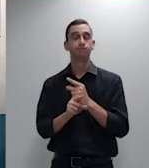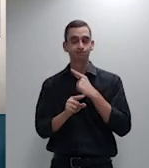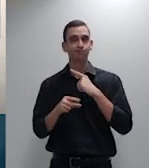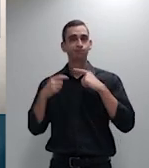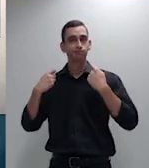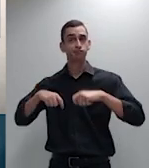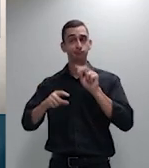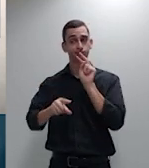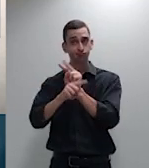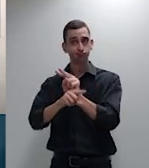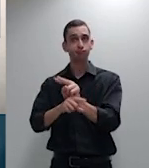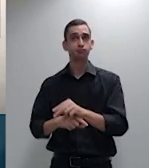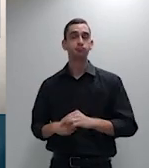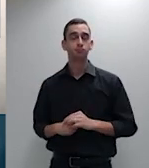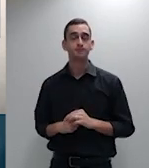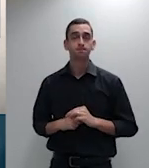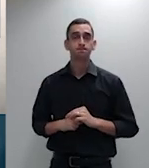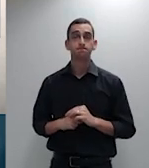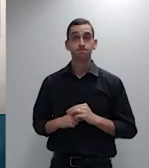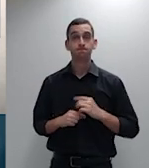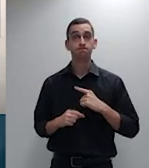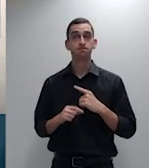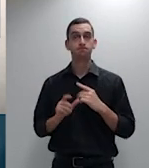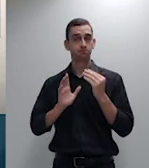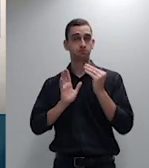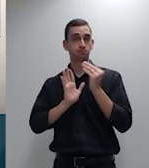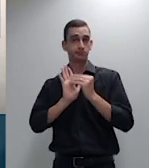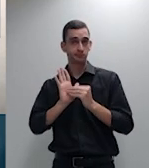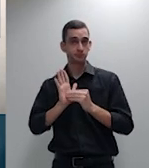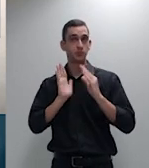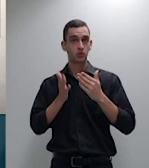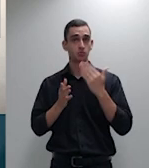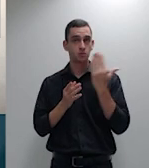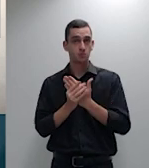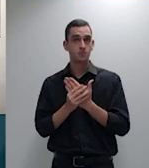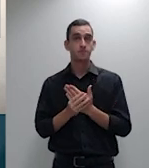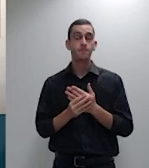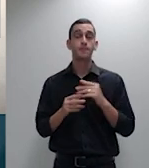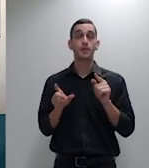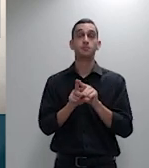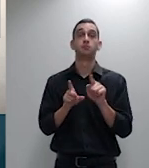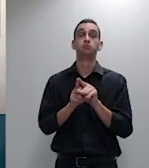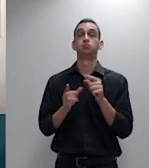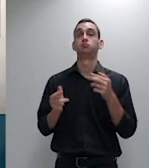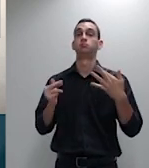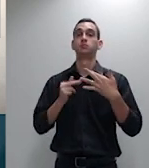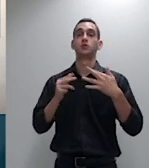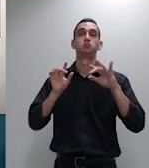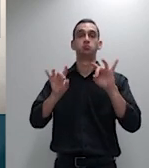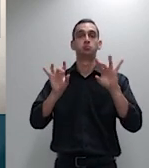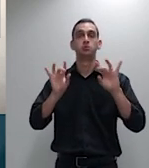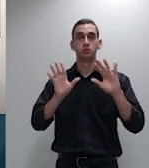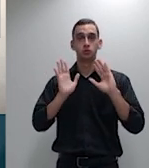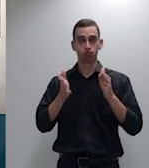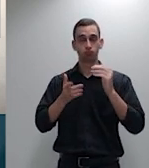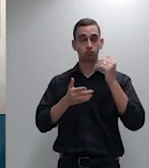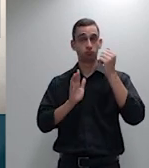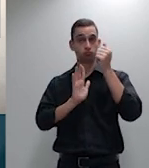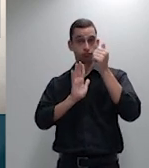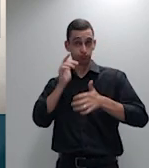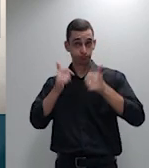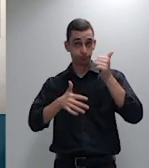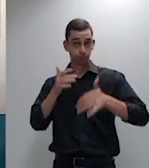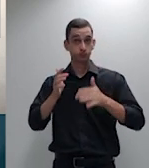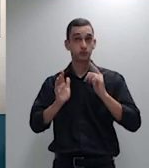fonte no caso dos recursos horas selecionados por exemplo chama atenção o valor expressivo de 4